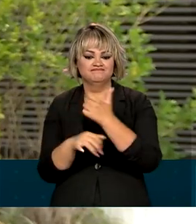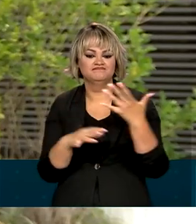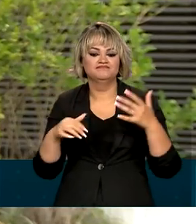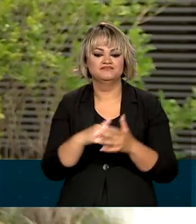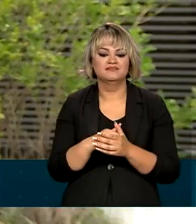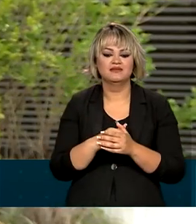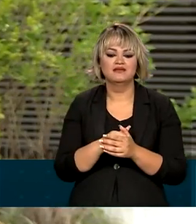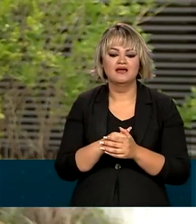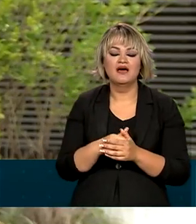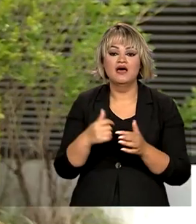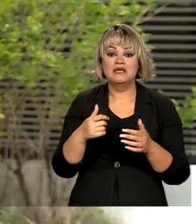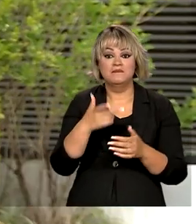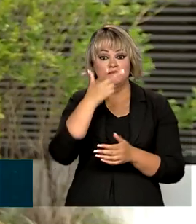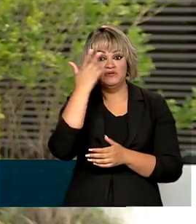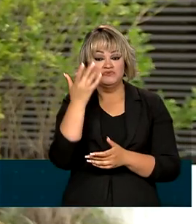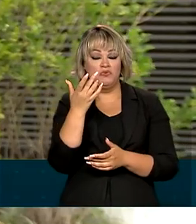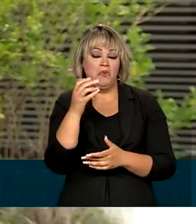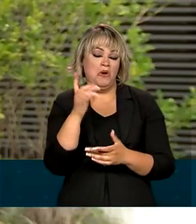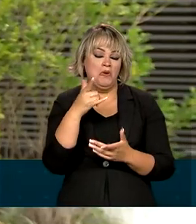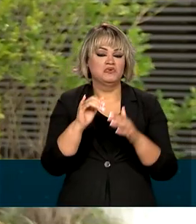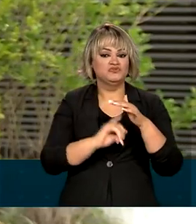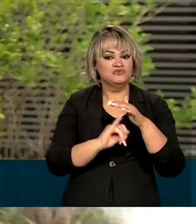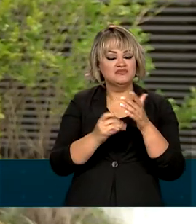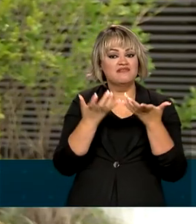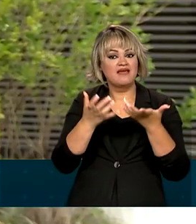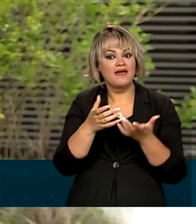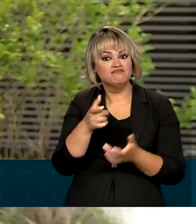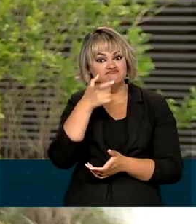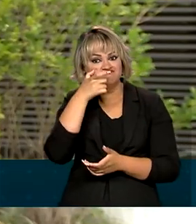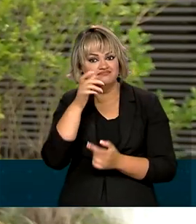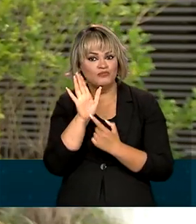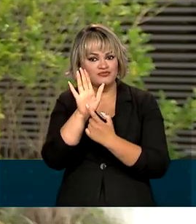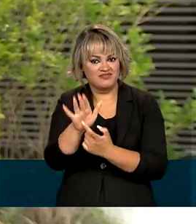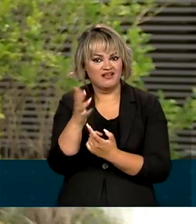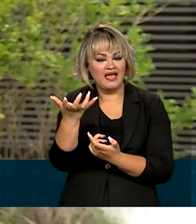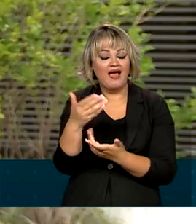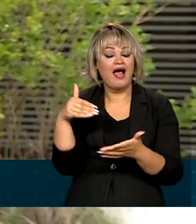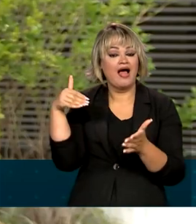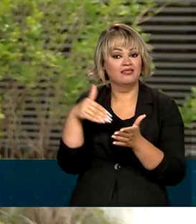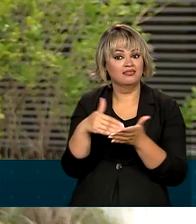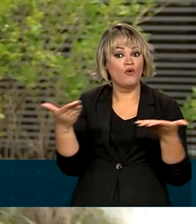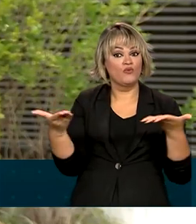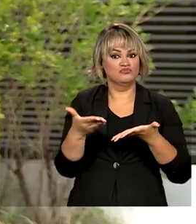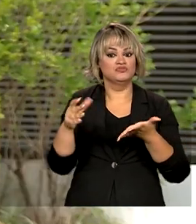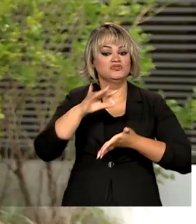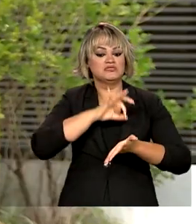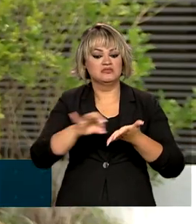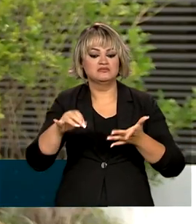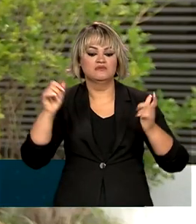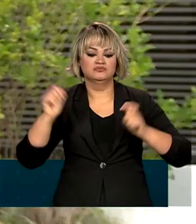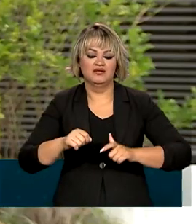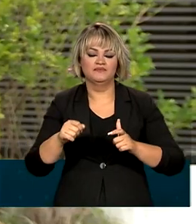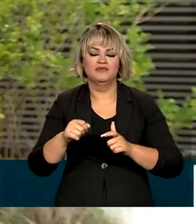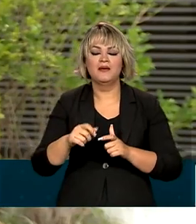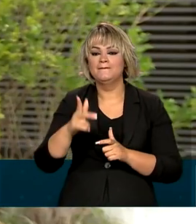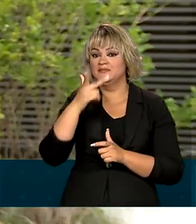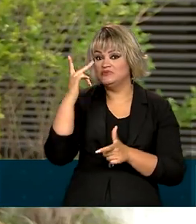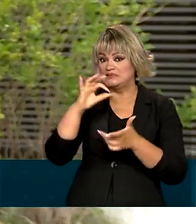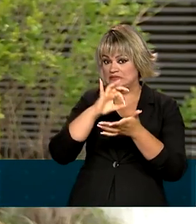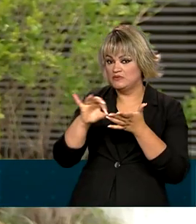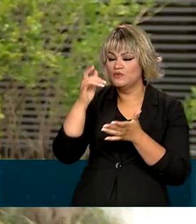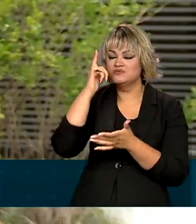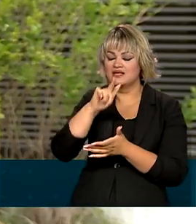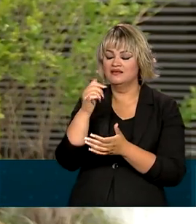instituições interessadas em atuar como espaços exibidores têm até hoje para se inscrever. Todos os cadastrados